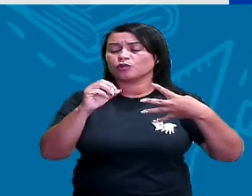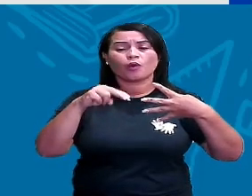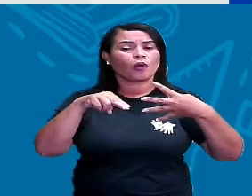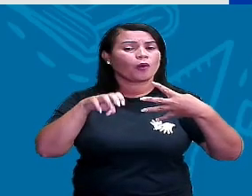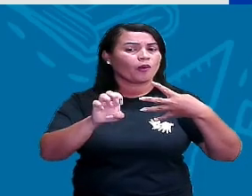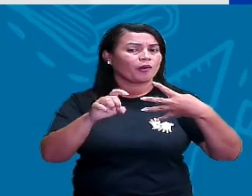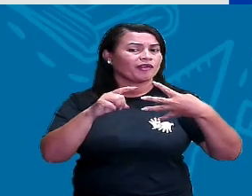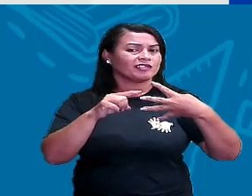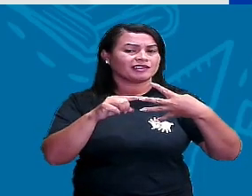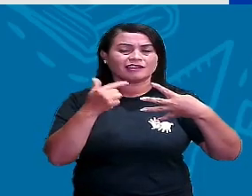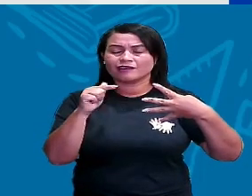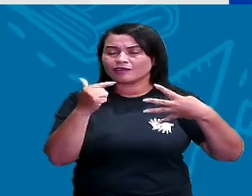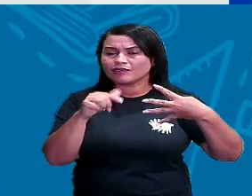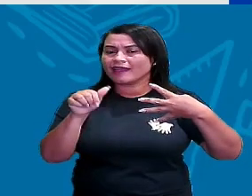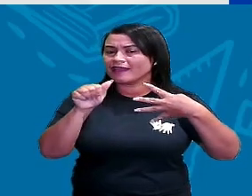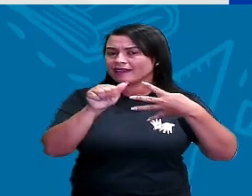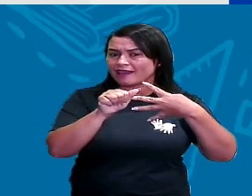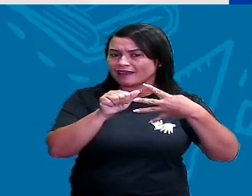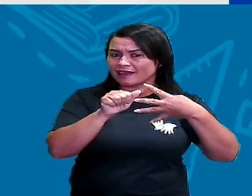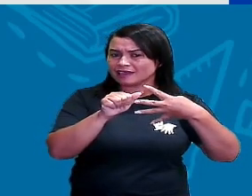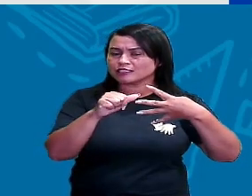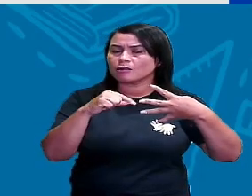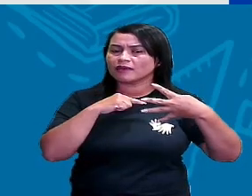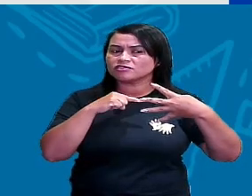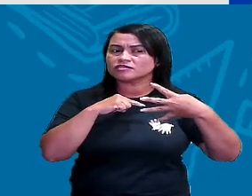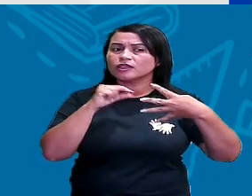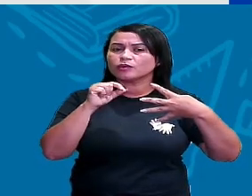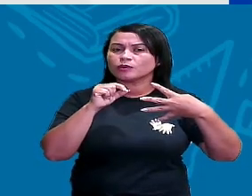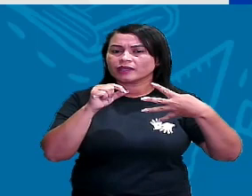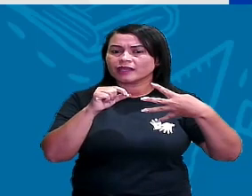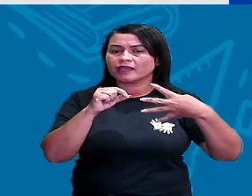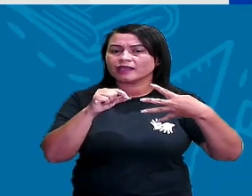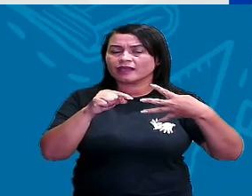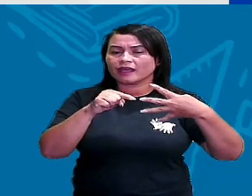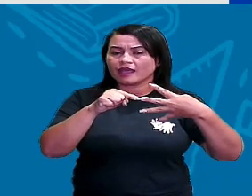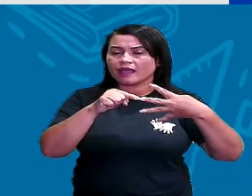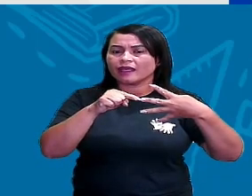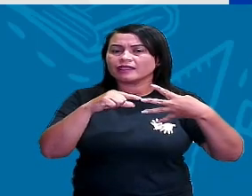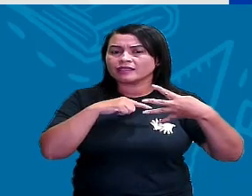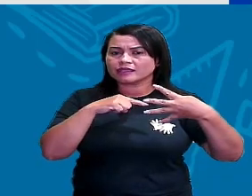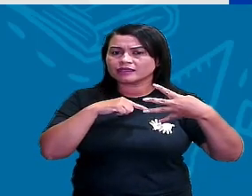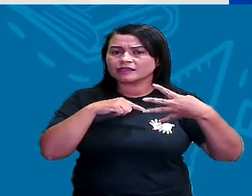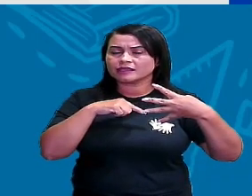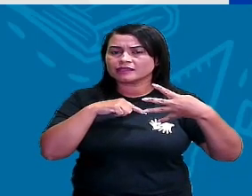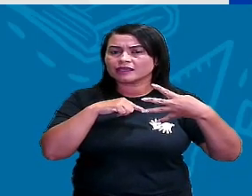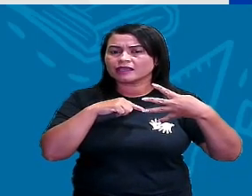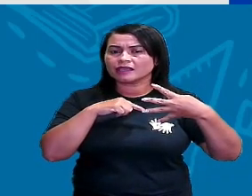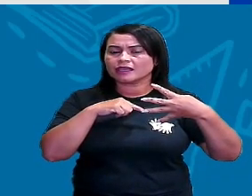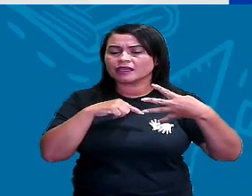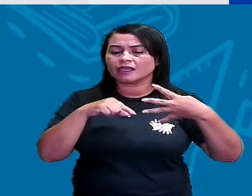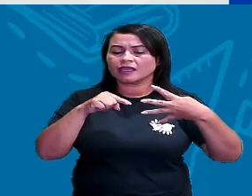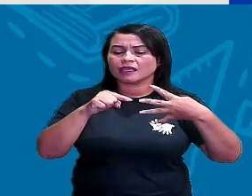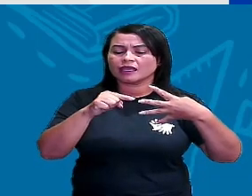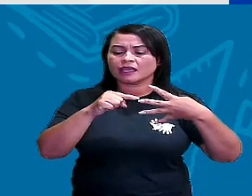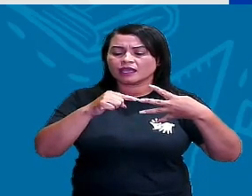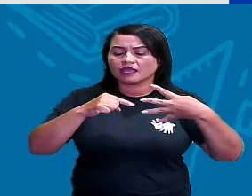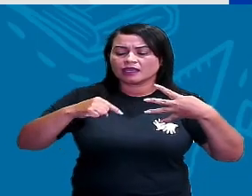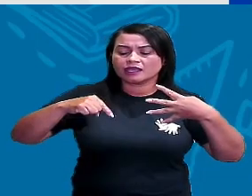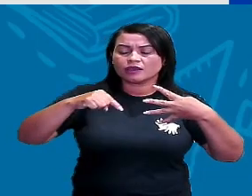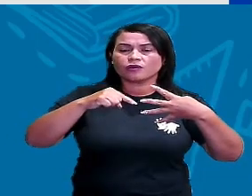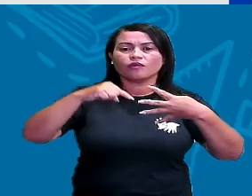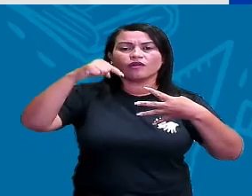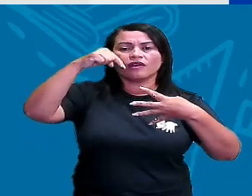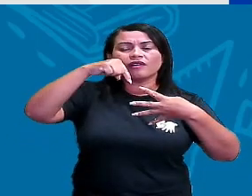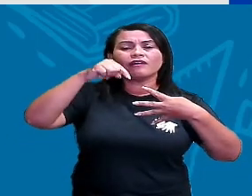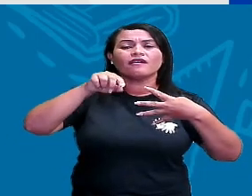mas o cone, ele tem o quê? Porque ele tem, né, ali no cone o vértice e ele